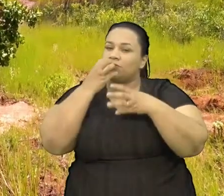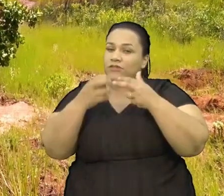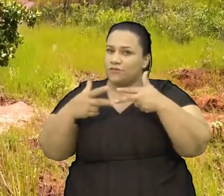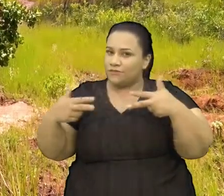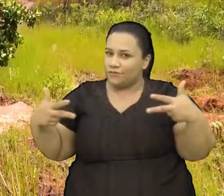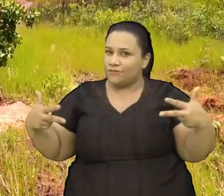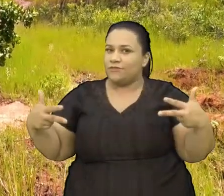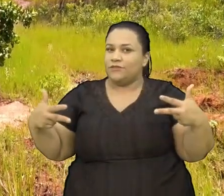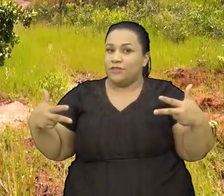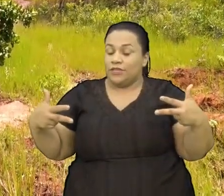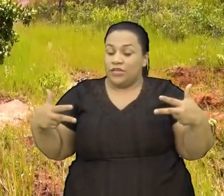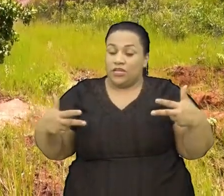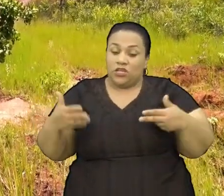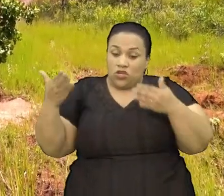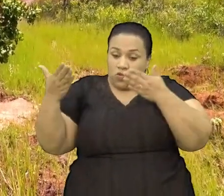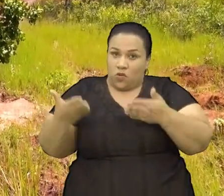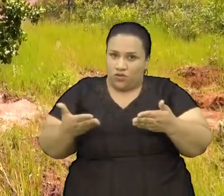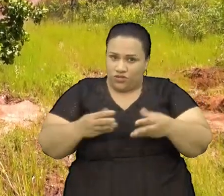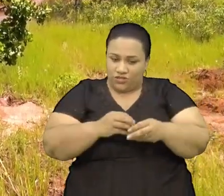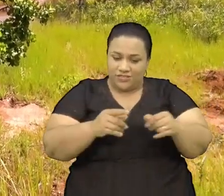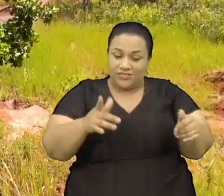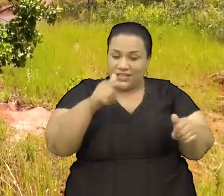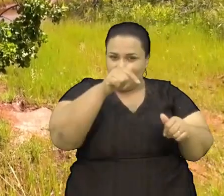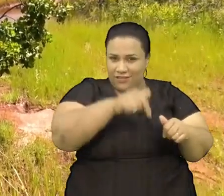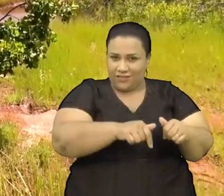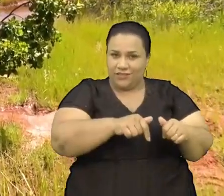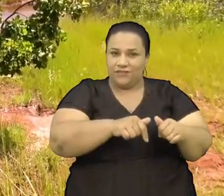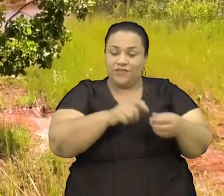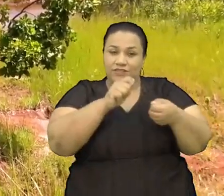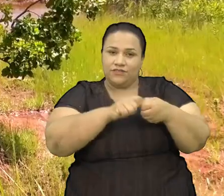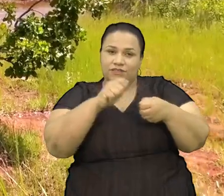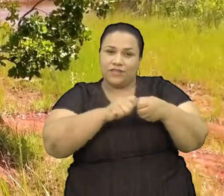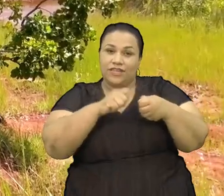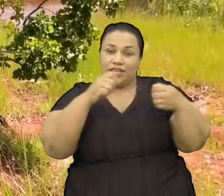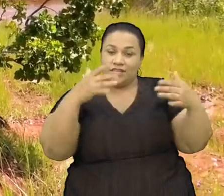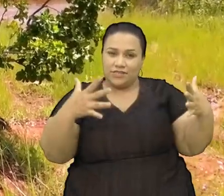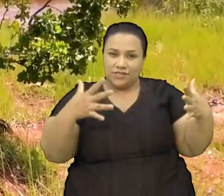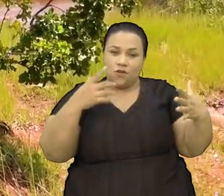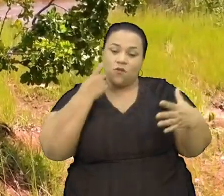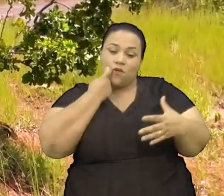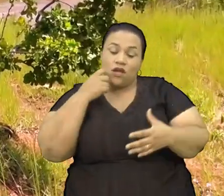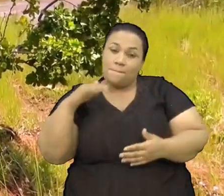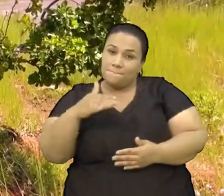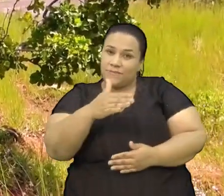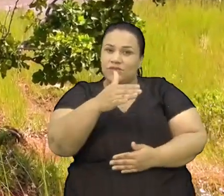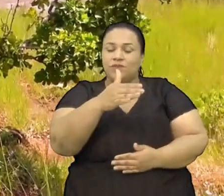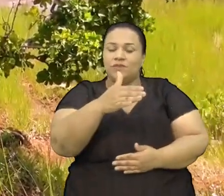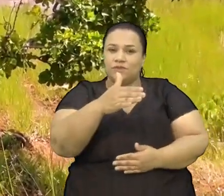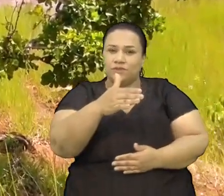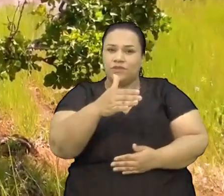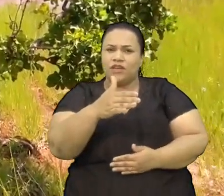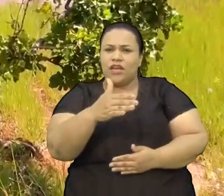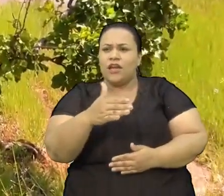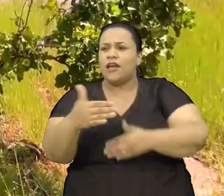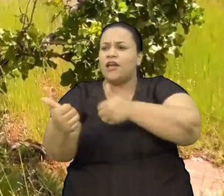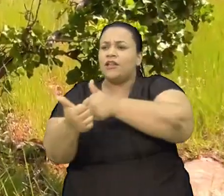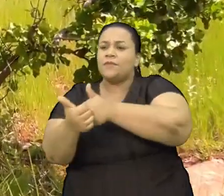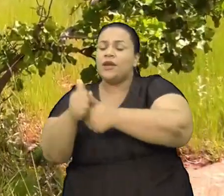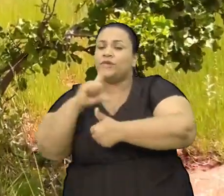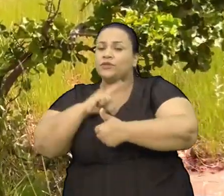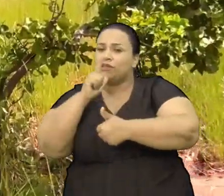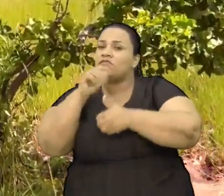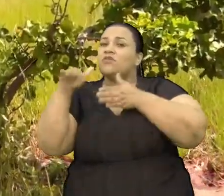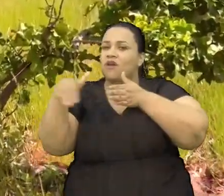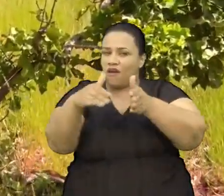Inclusive Essa área Que a gente Está hoje Aqui João Ela vai Ser uma Uma área Destinada A piscicultura Aqui ao fundo Tem